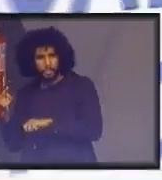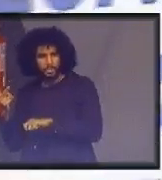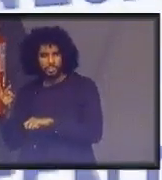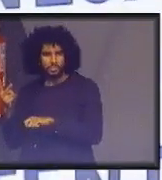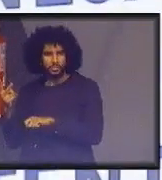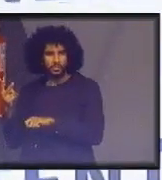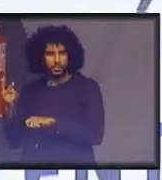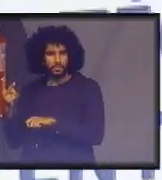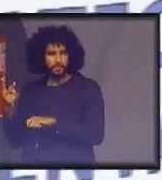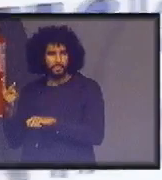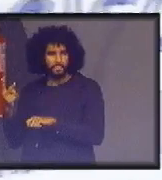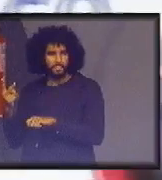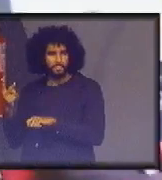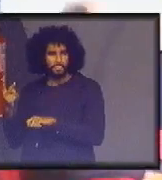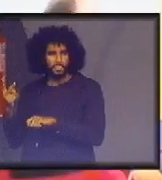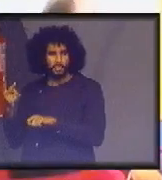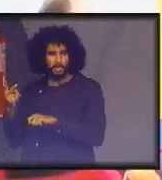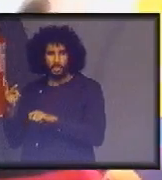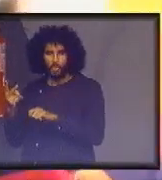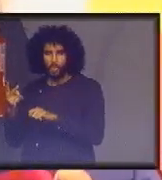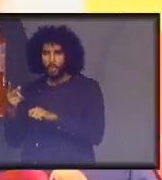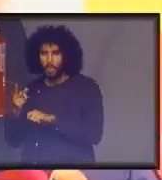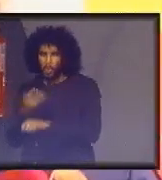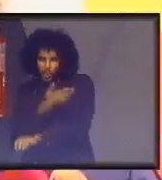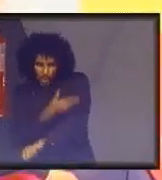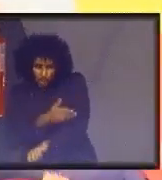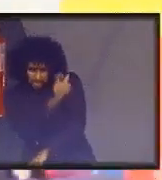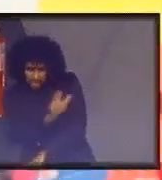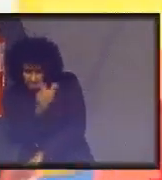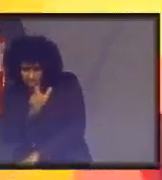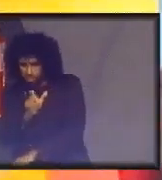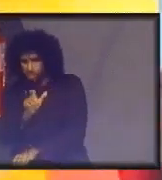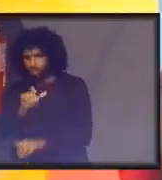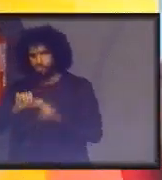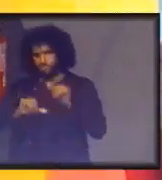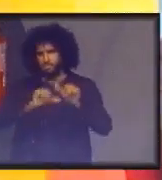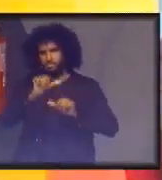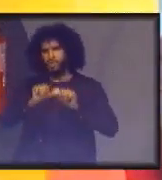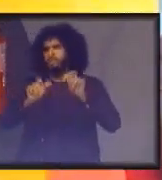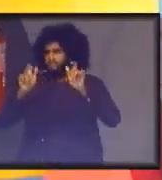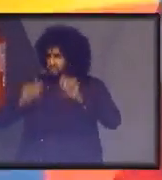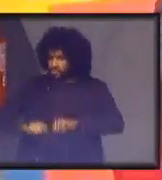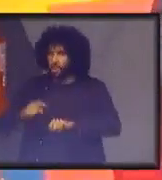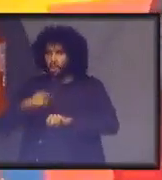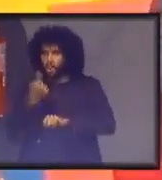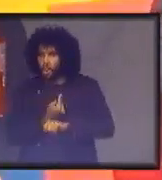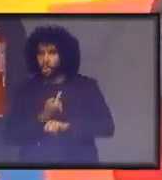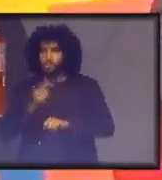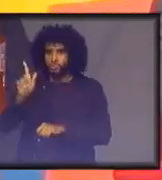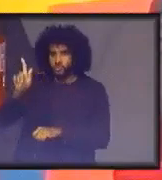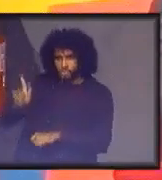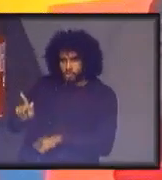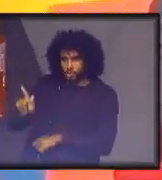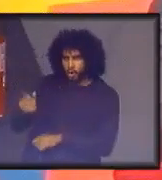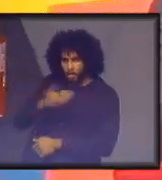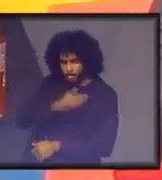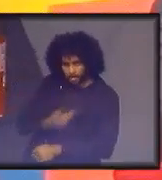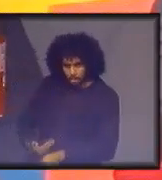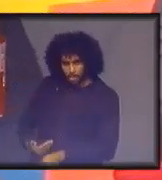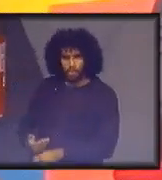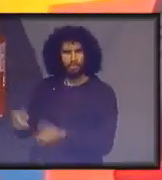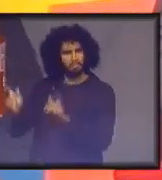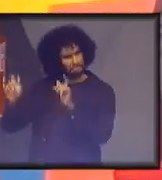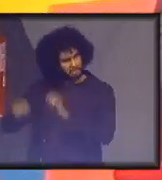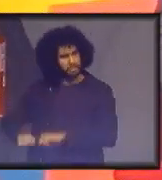mudar e tocar no comportamento das pessoas que nós, enquanto servidores públicos, gestores públicos, temos essa condição